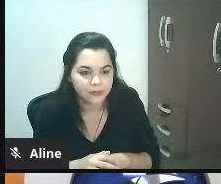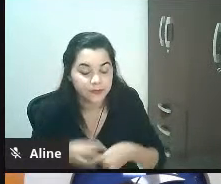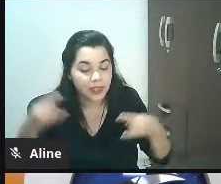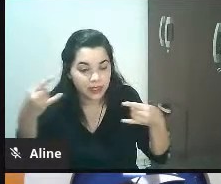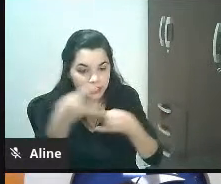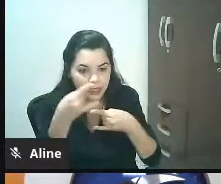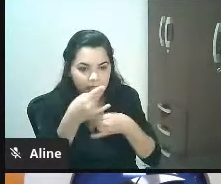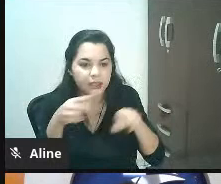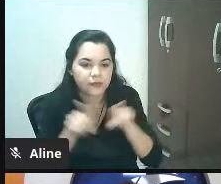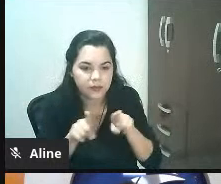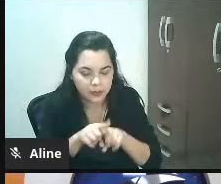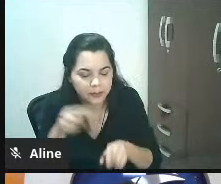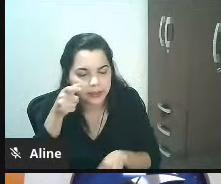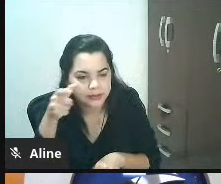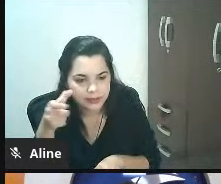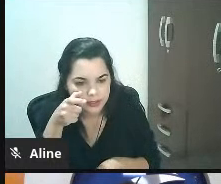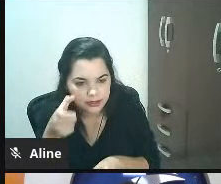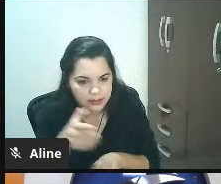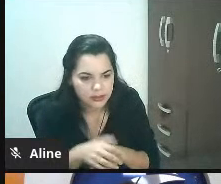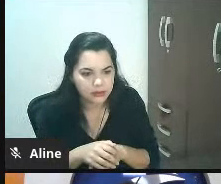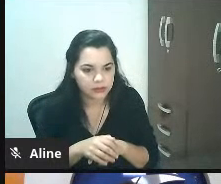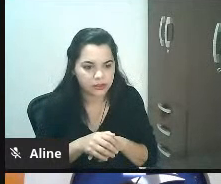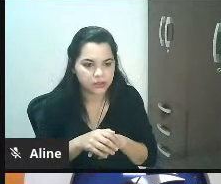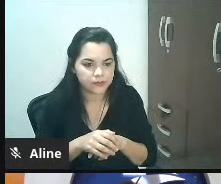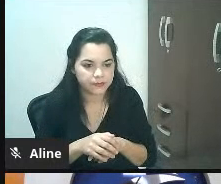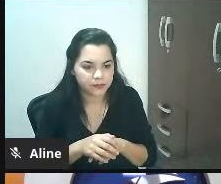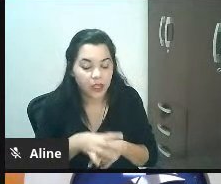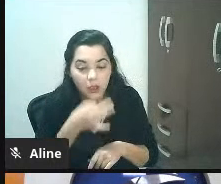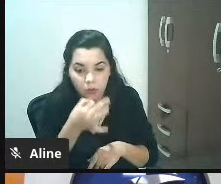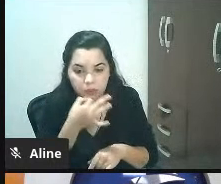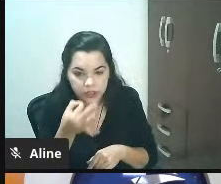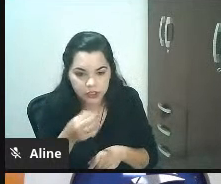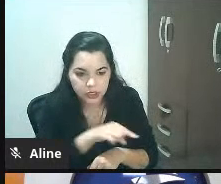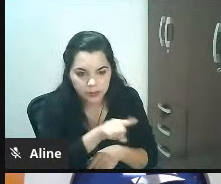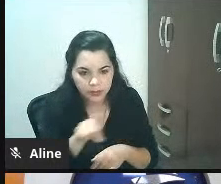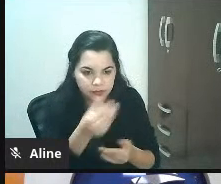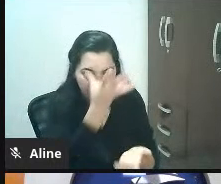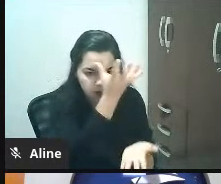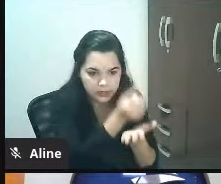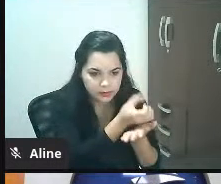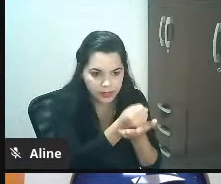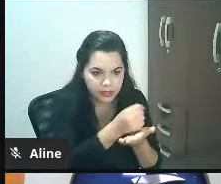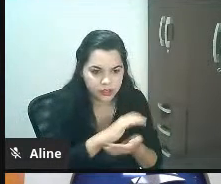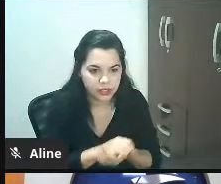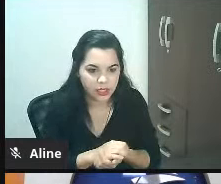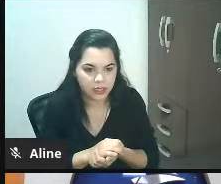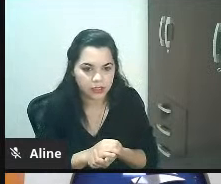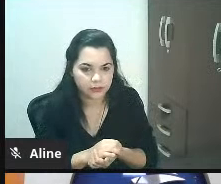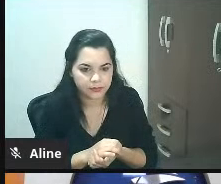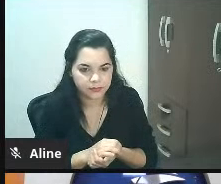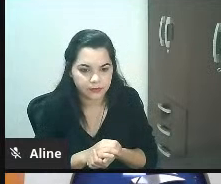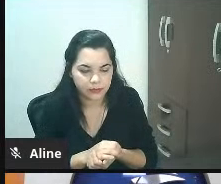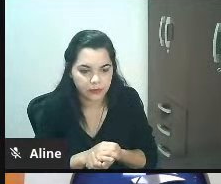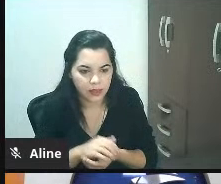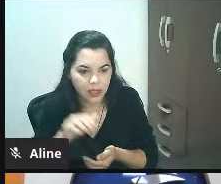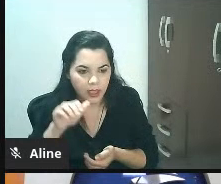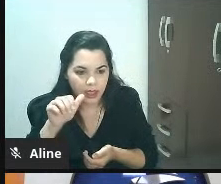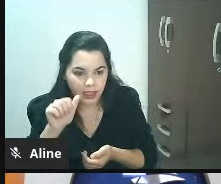eu sugiro a vocês que baixem depois o aplicativo AliExpress que é do Alibaba